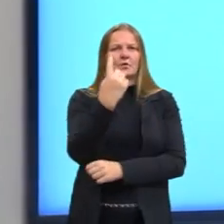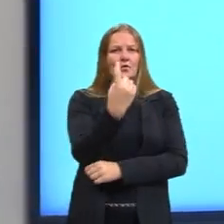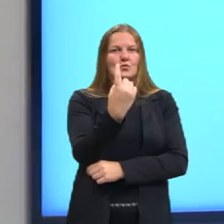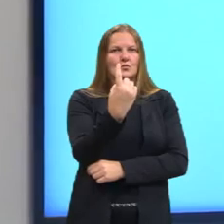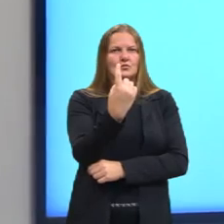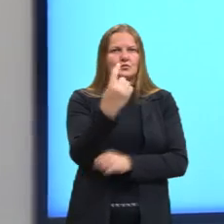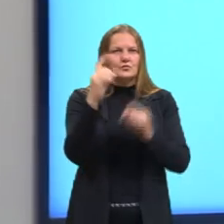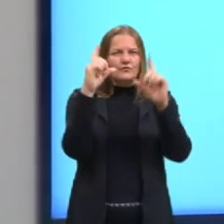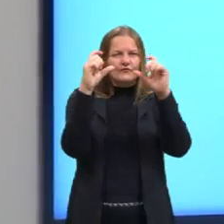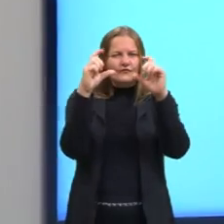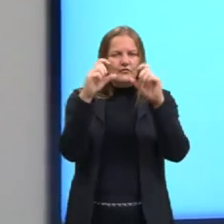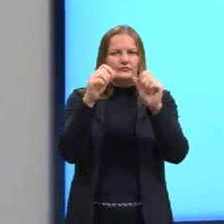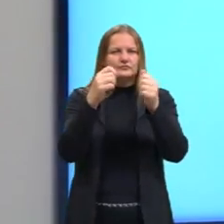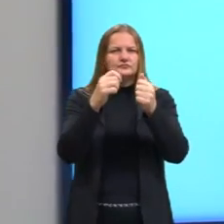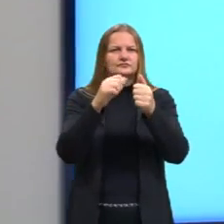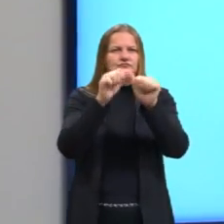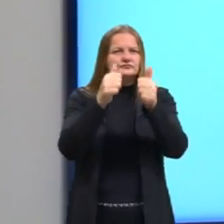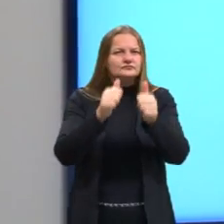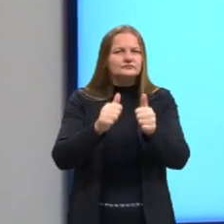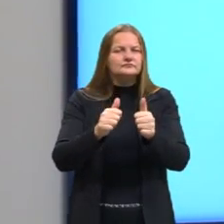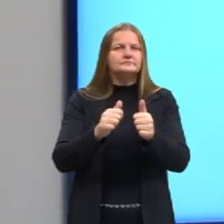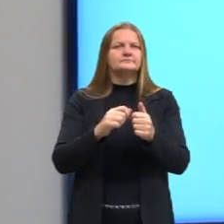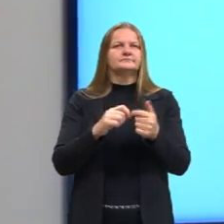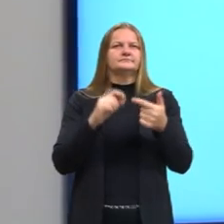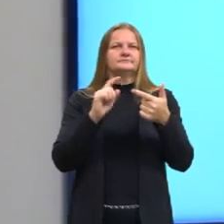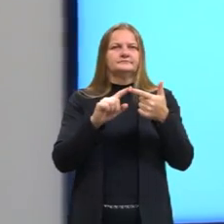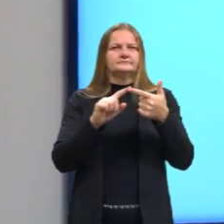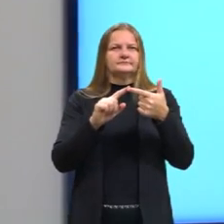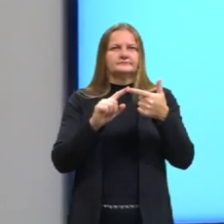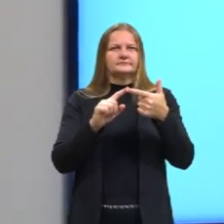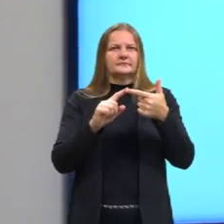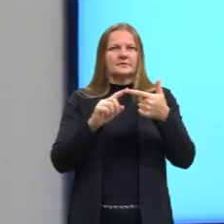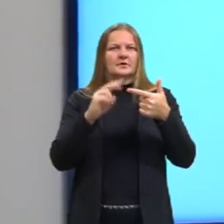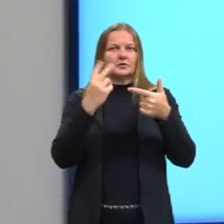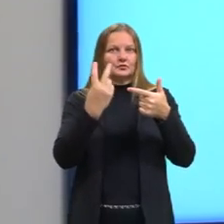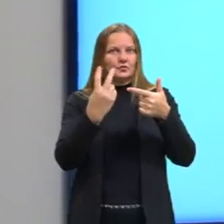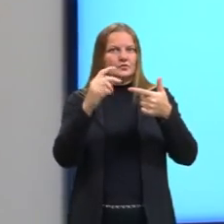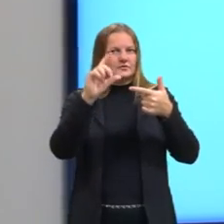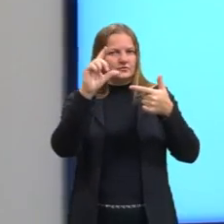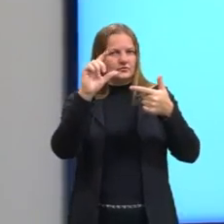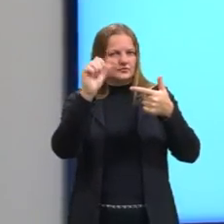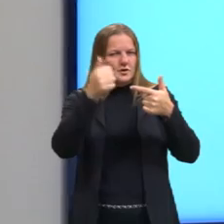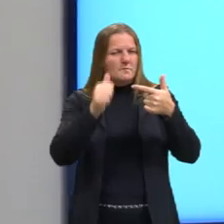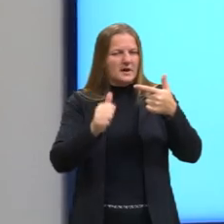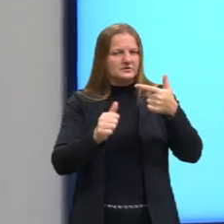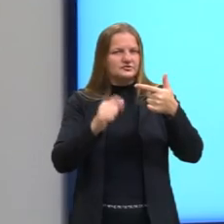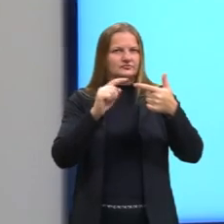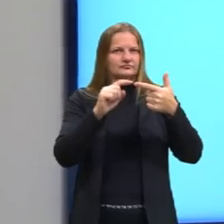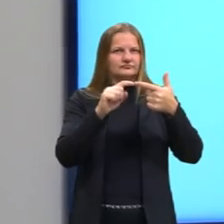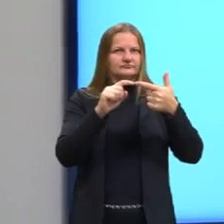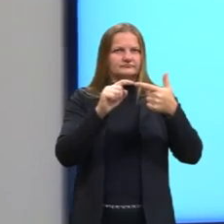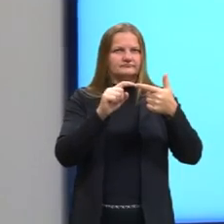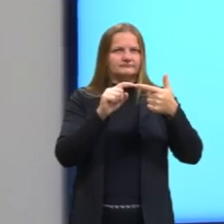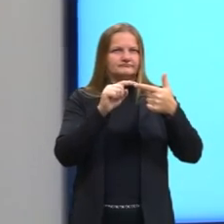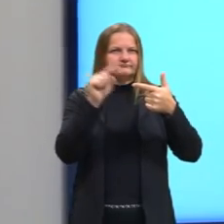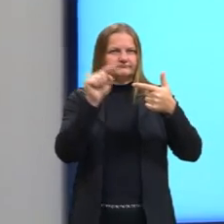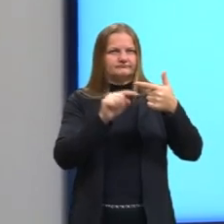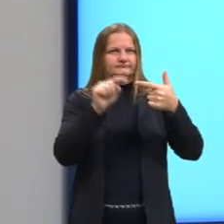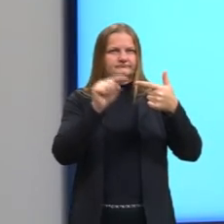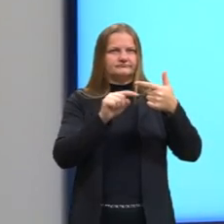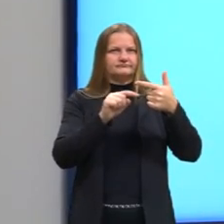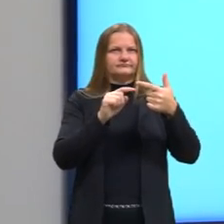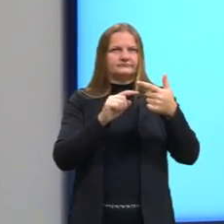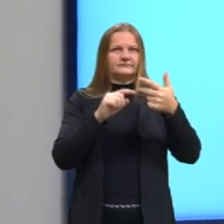depois eu tenho a figura dois, que é composta, então, dessa construção, e aqui eu destaquei em vermelho justamente para a gente identificar isso de forma mais fácil.